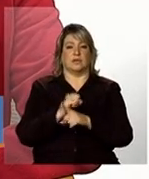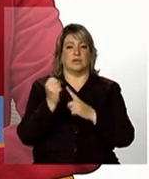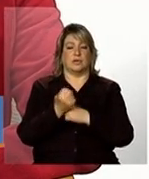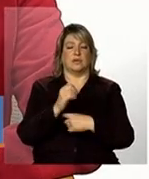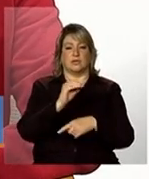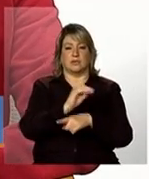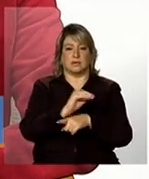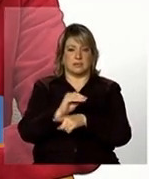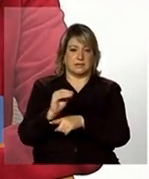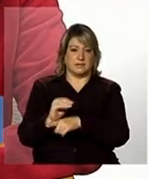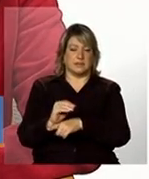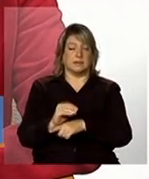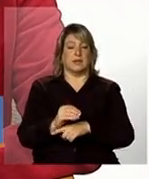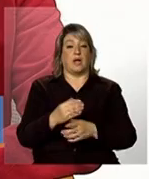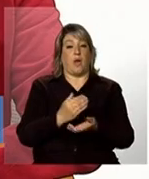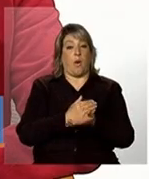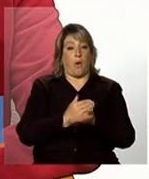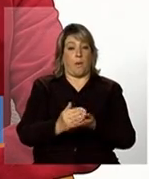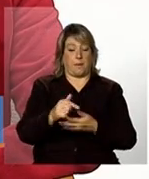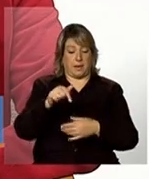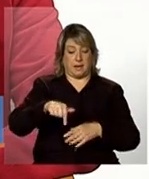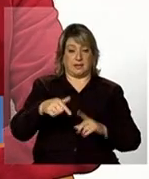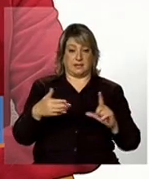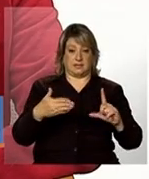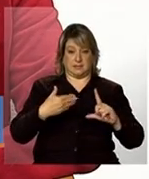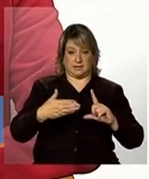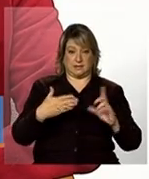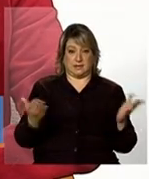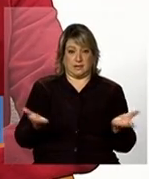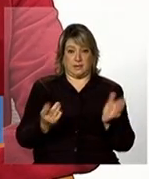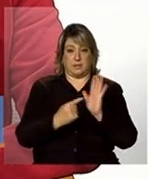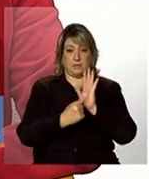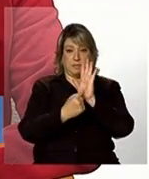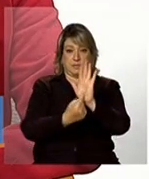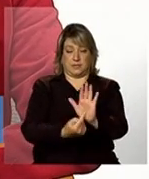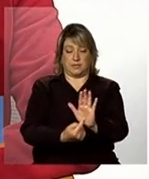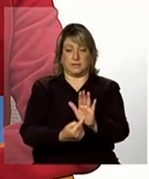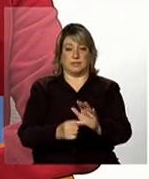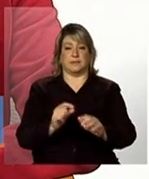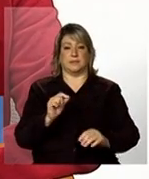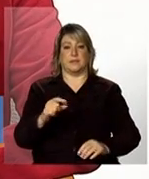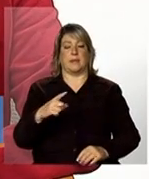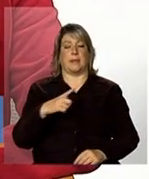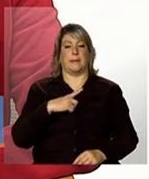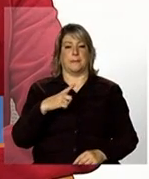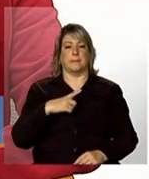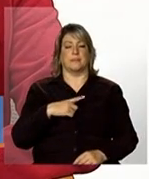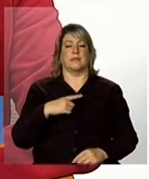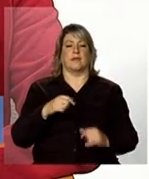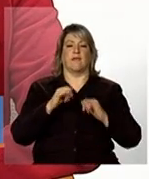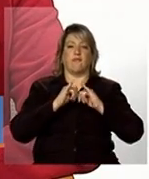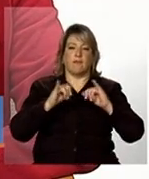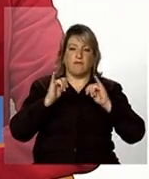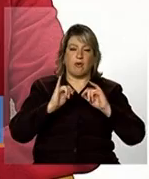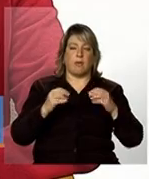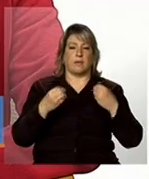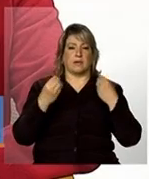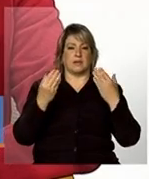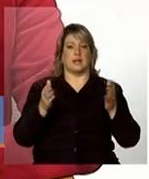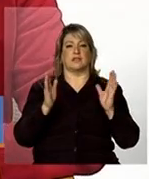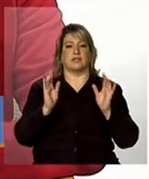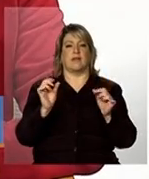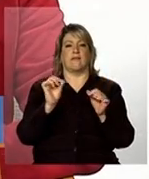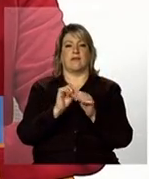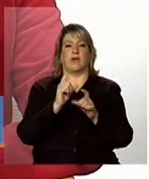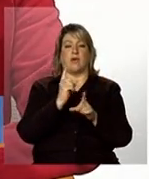para que a partir dessa teleconferência e das orientações que a gente vai oferecer em informes a gente já fez um encontro